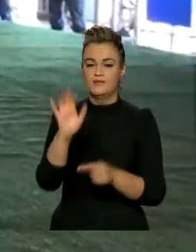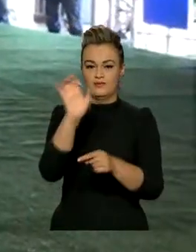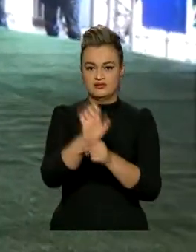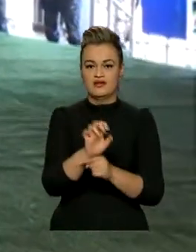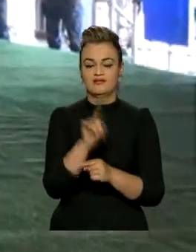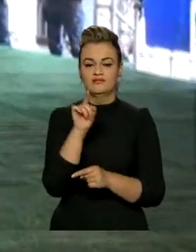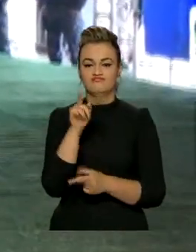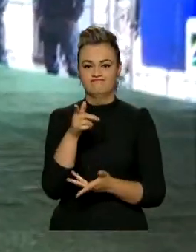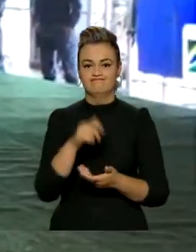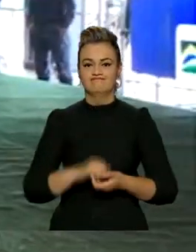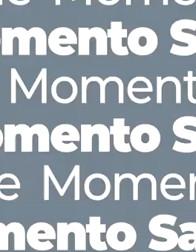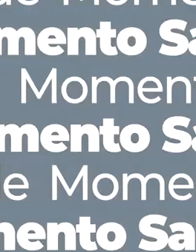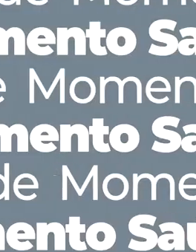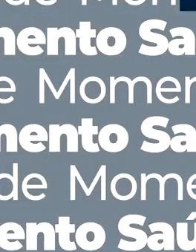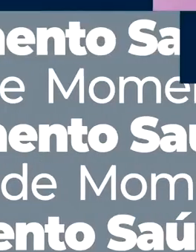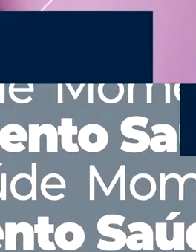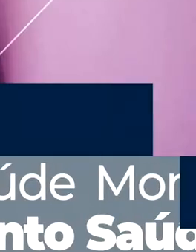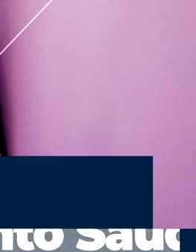Estado brasileiro.